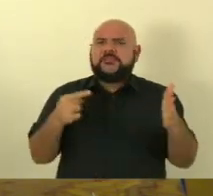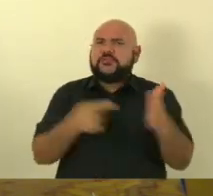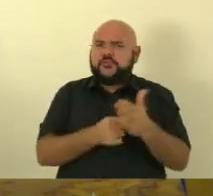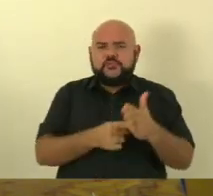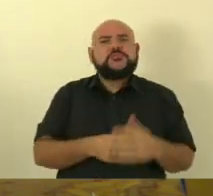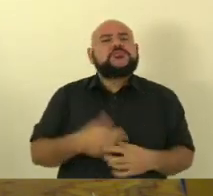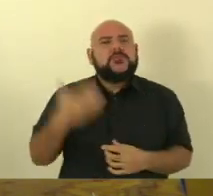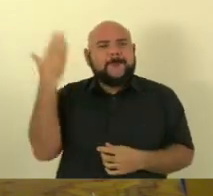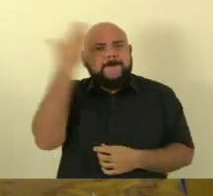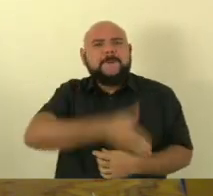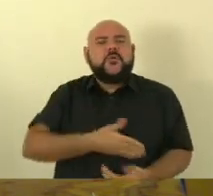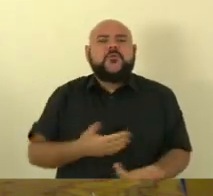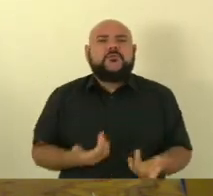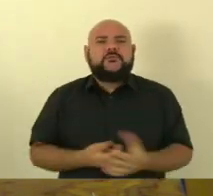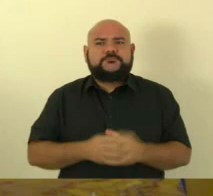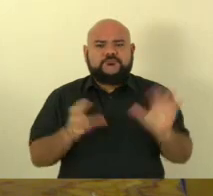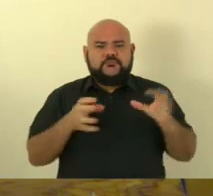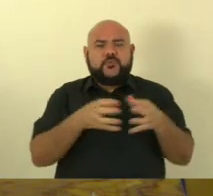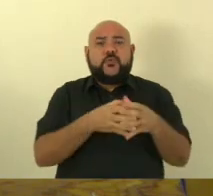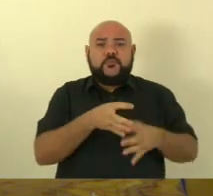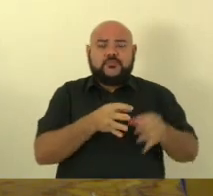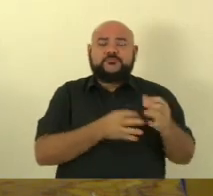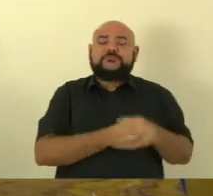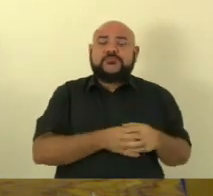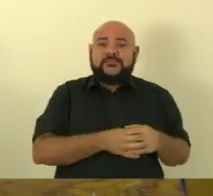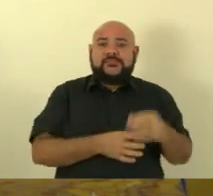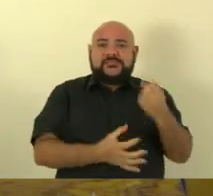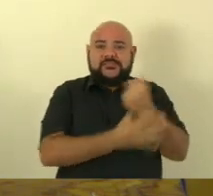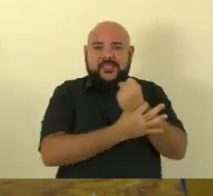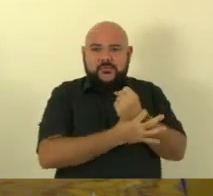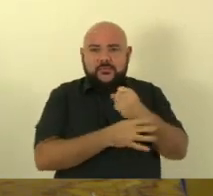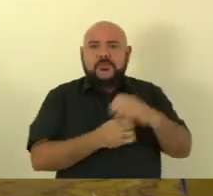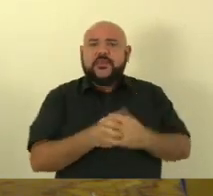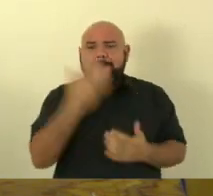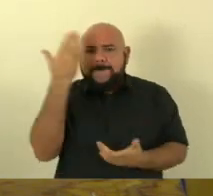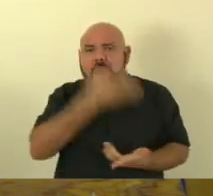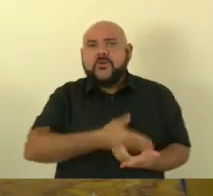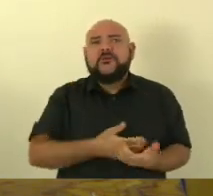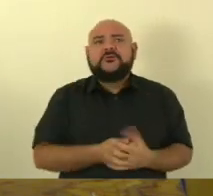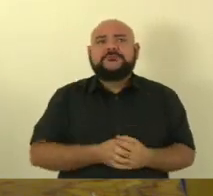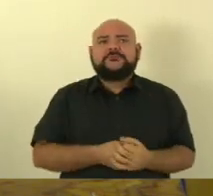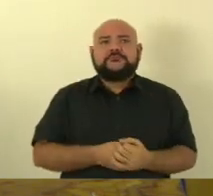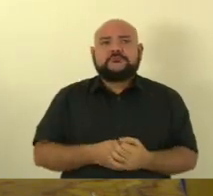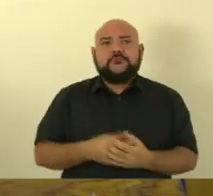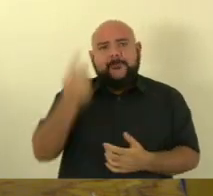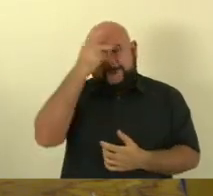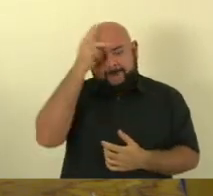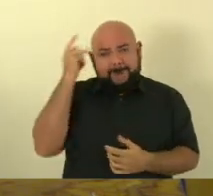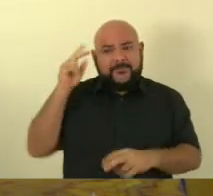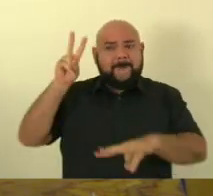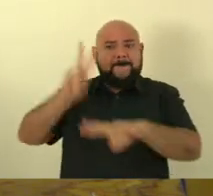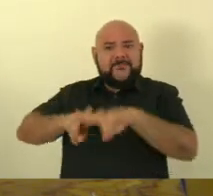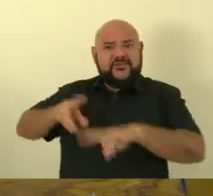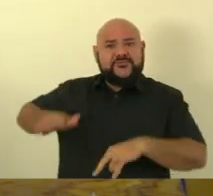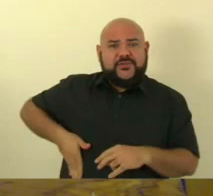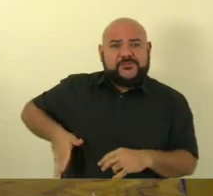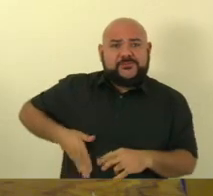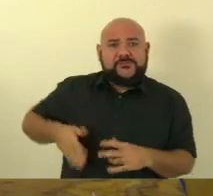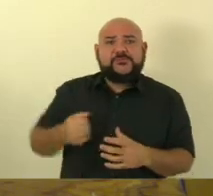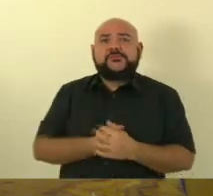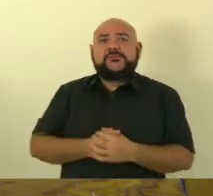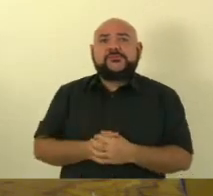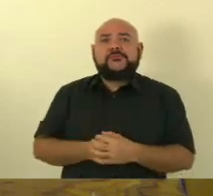em audiência da comissão de segurança combate ao crime organizado onde coronel preso de alta periculosidade em hospital sendo